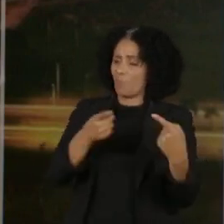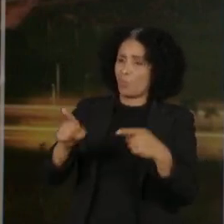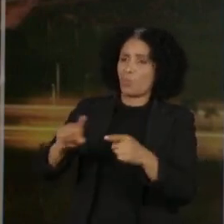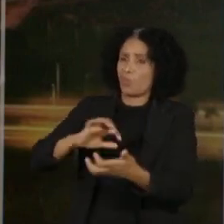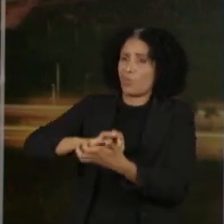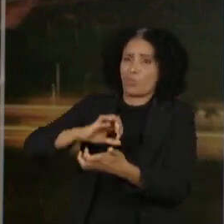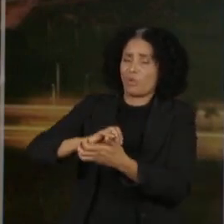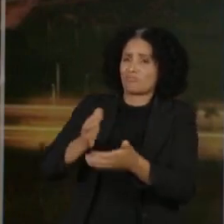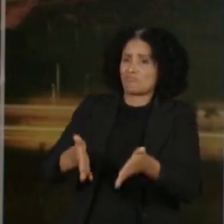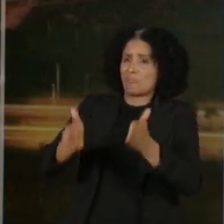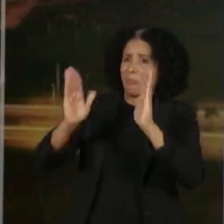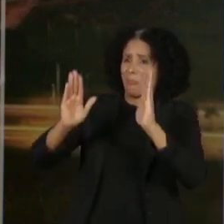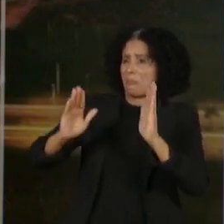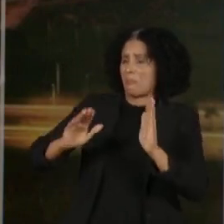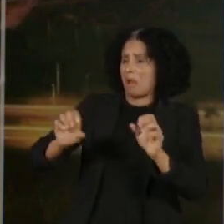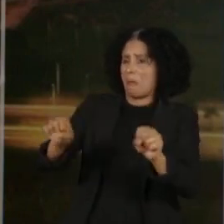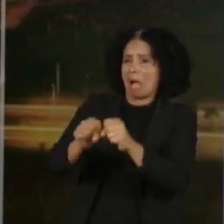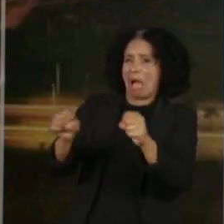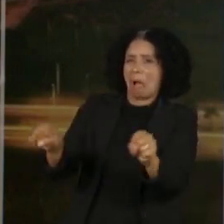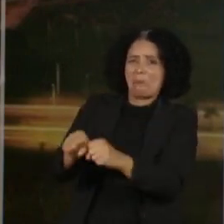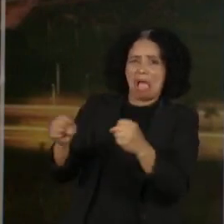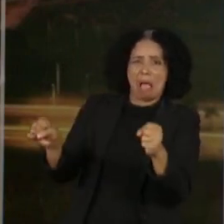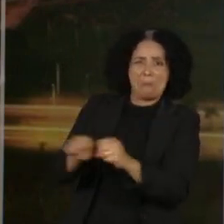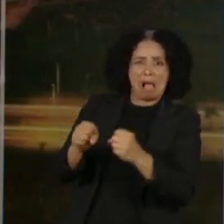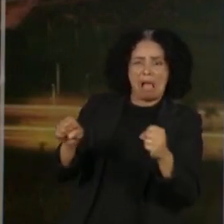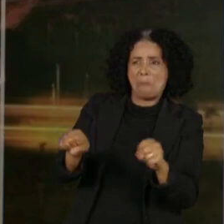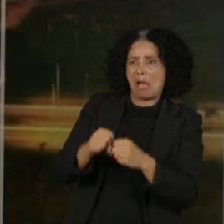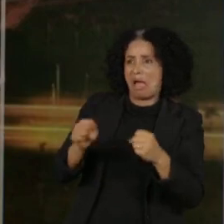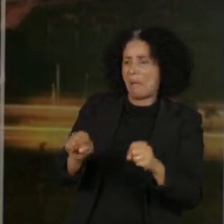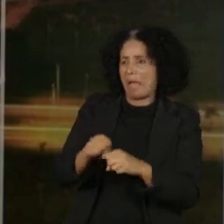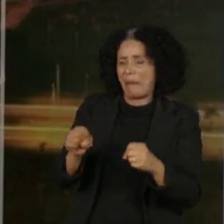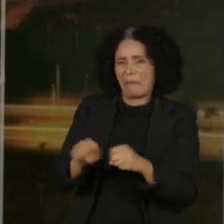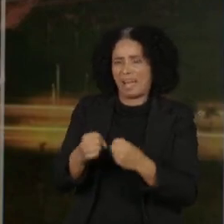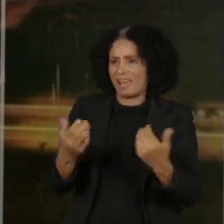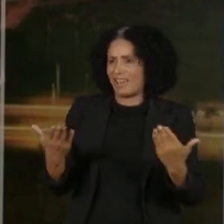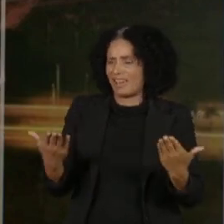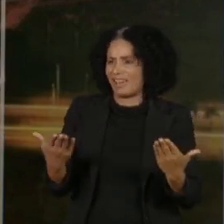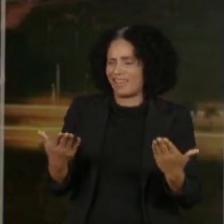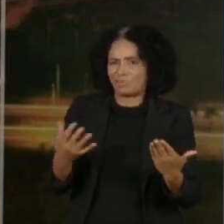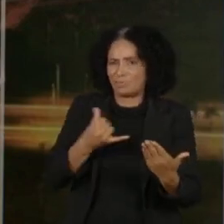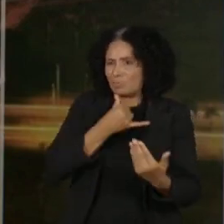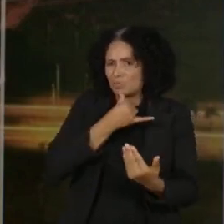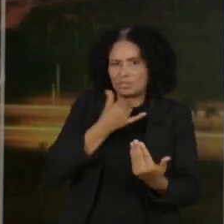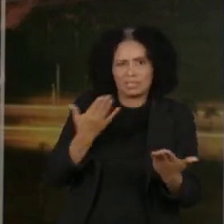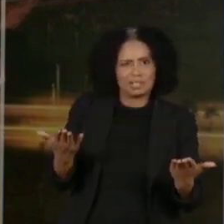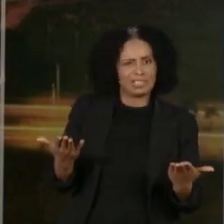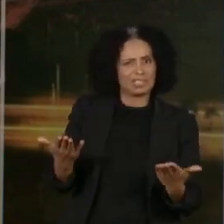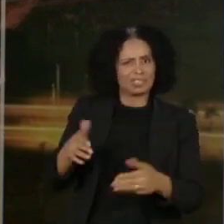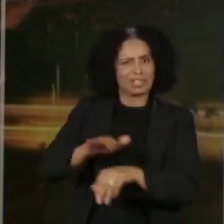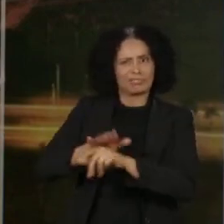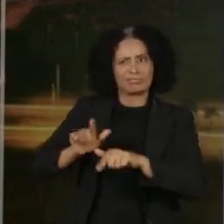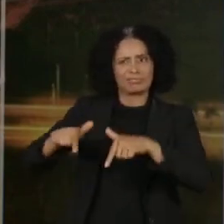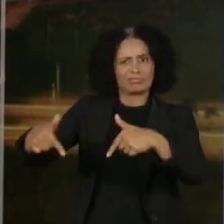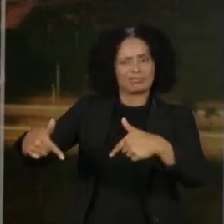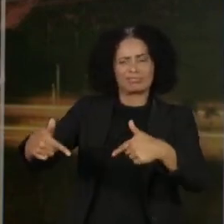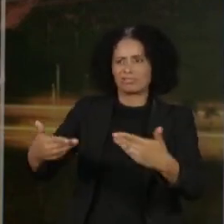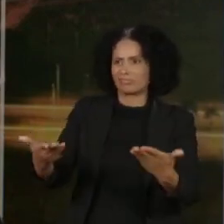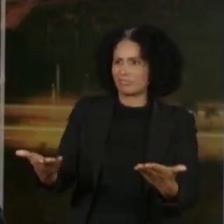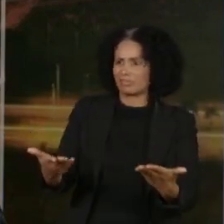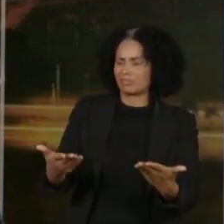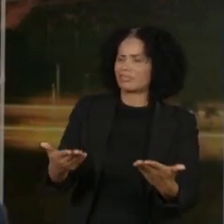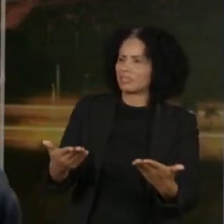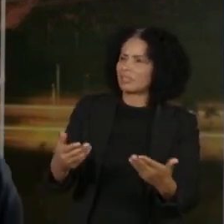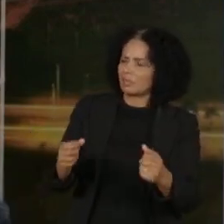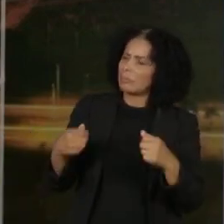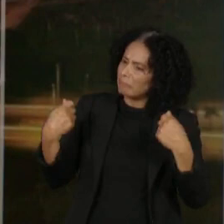dia de ontem. É desolador o que aconteceu com o STF, com a nossa Suprema Corte. As atitudes cometidas por esses terroristas são desoladoras.